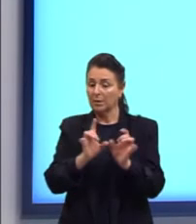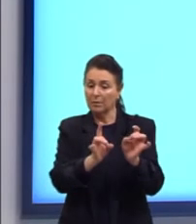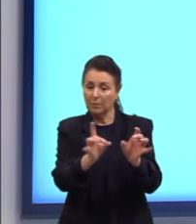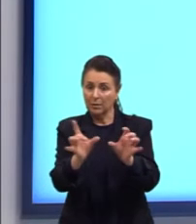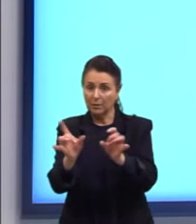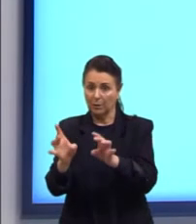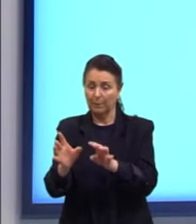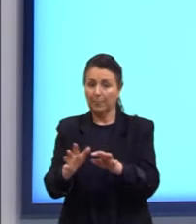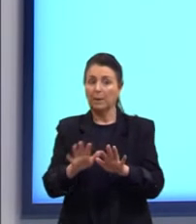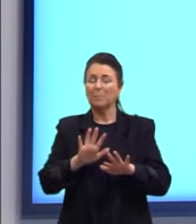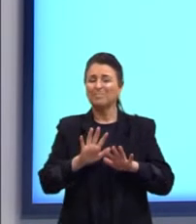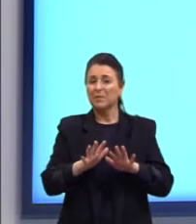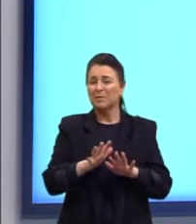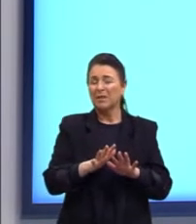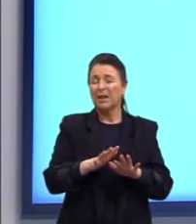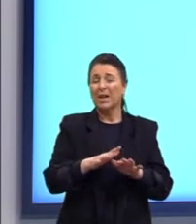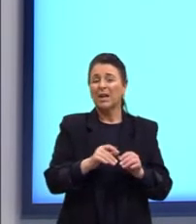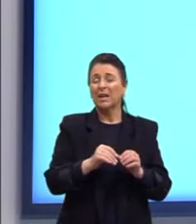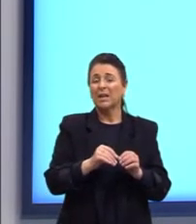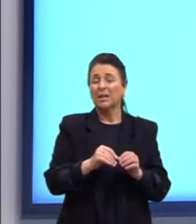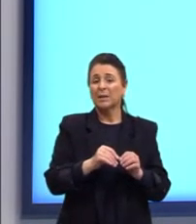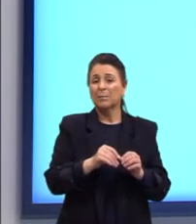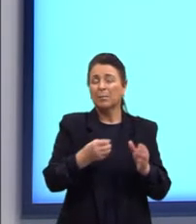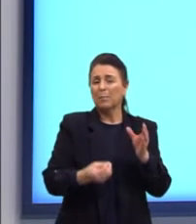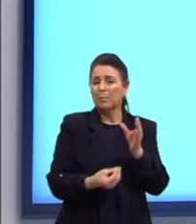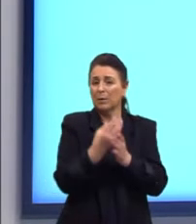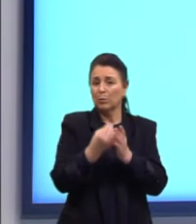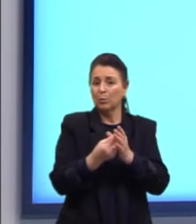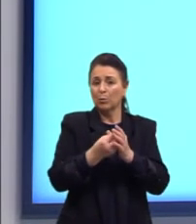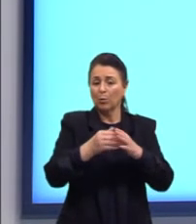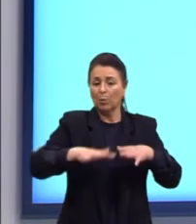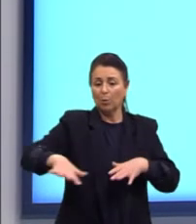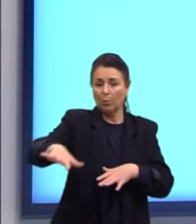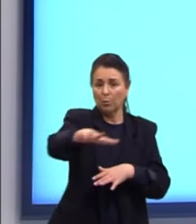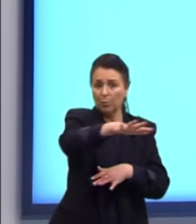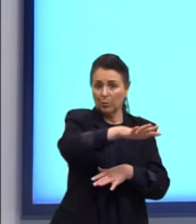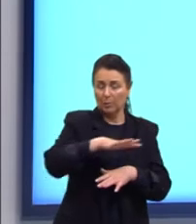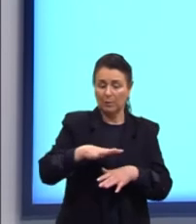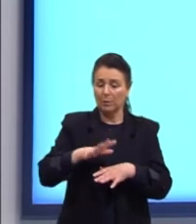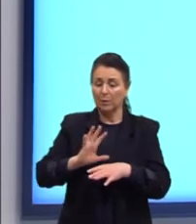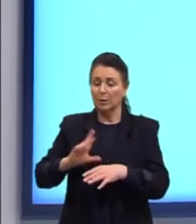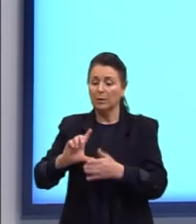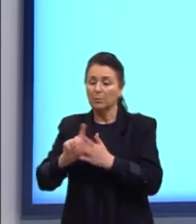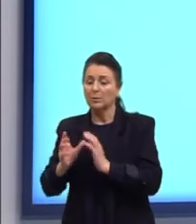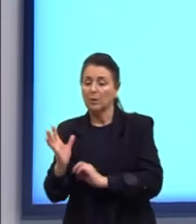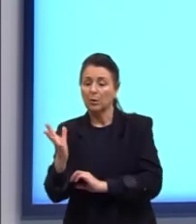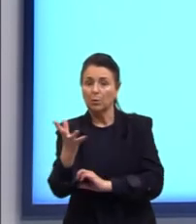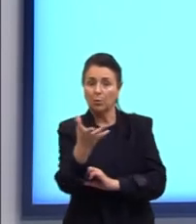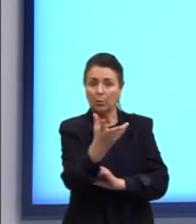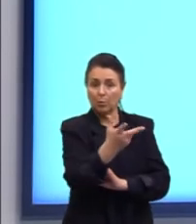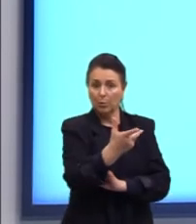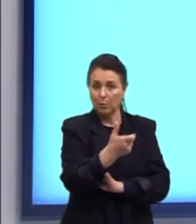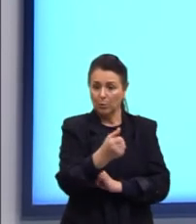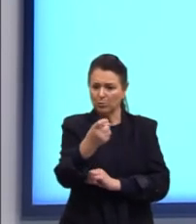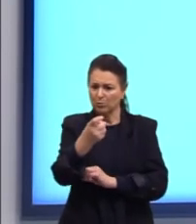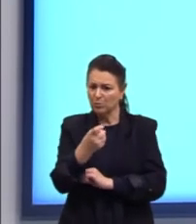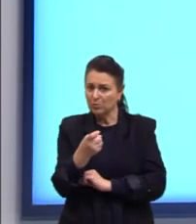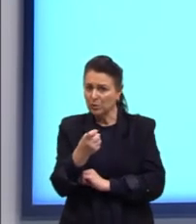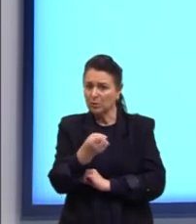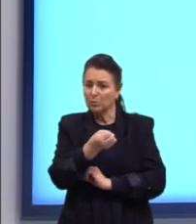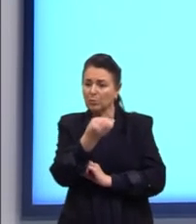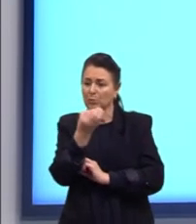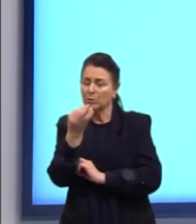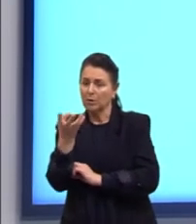hectares de soja em sua propriedade, na qual ele colheu X sacas de 60 kg e todas as